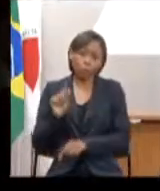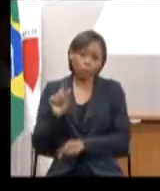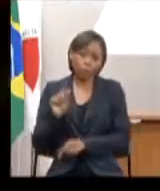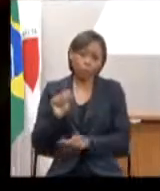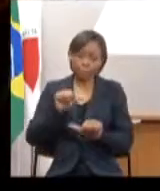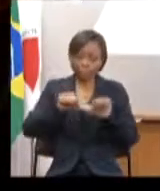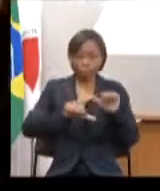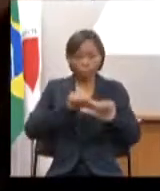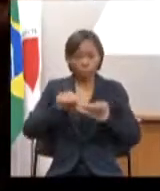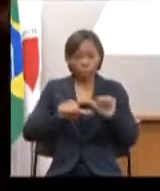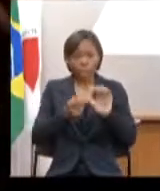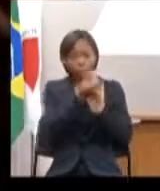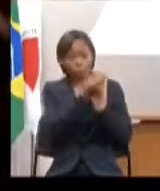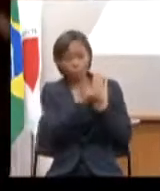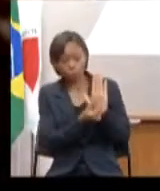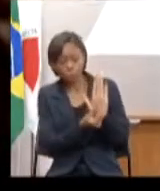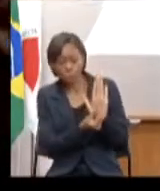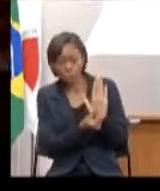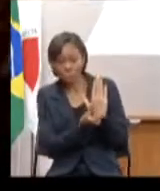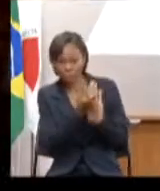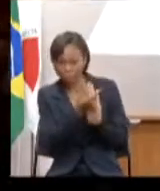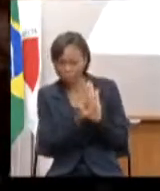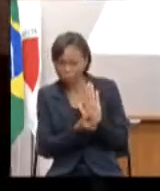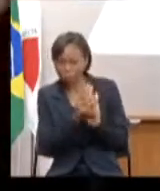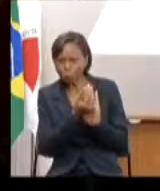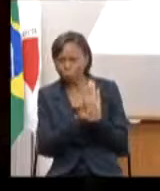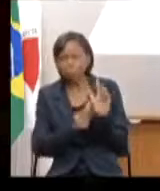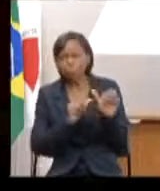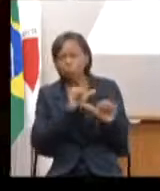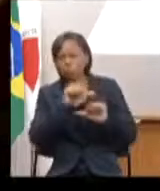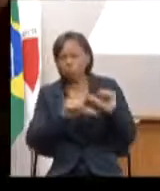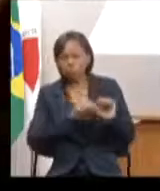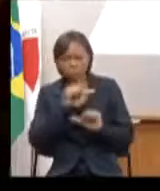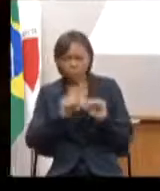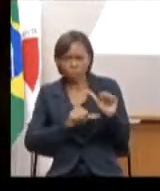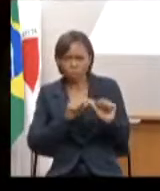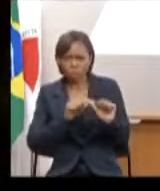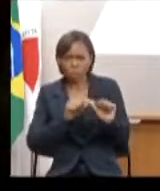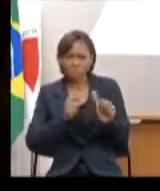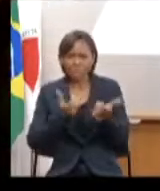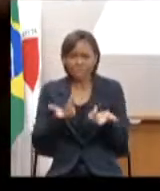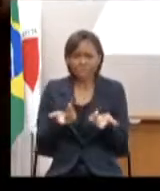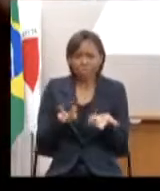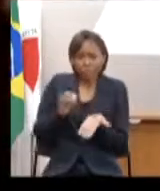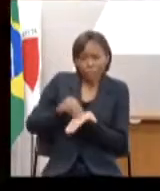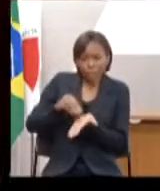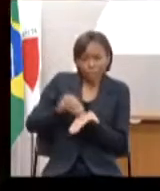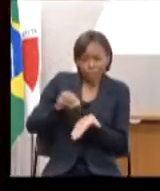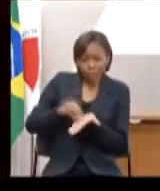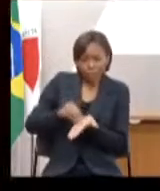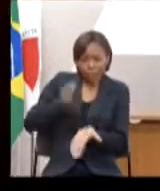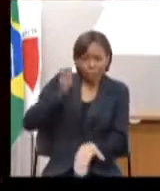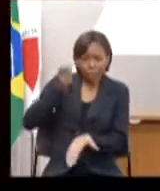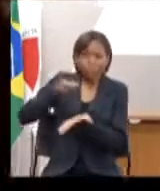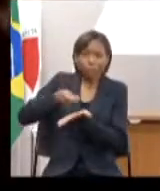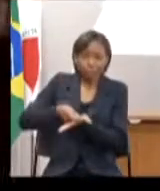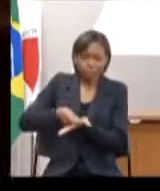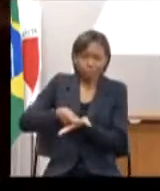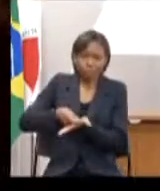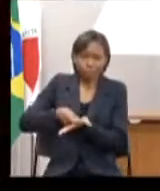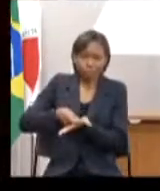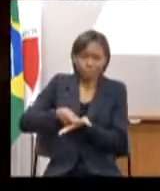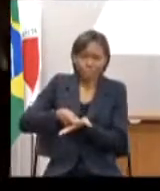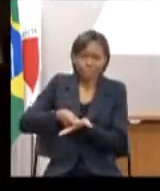transformar o orçamento em restos a pagar, mesmo aquilo que não foi medido, não foi